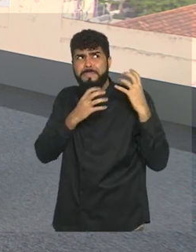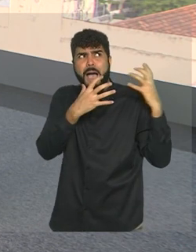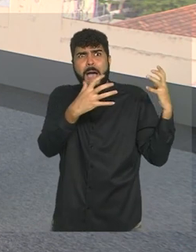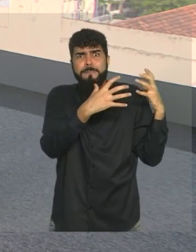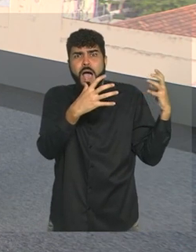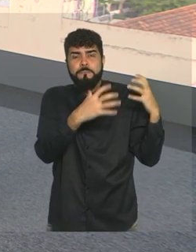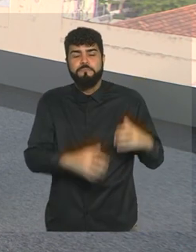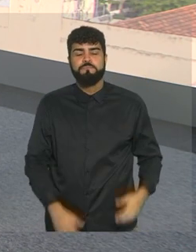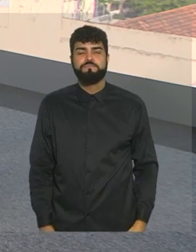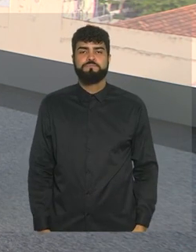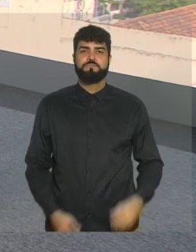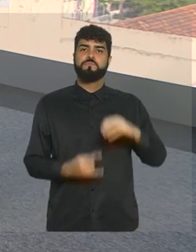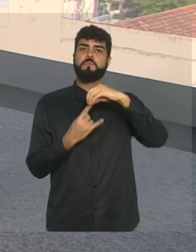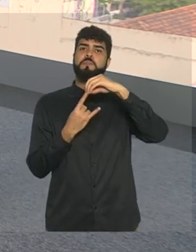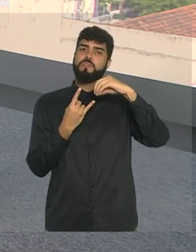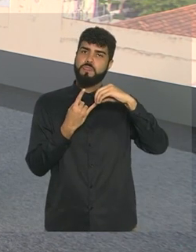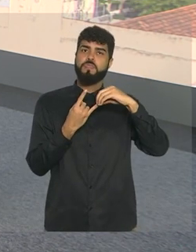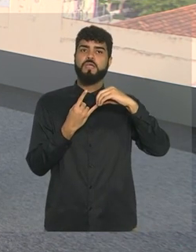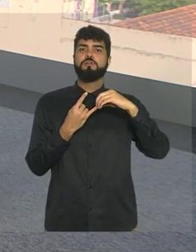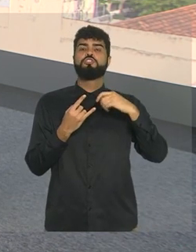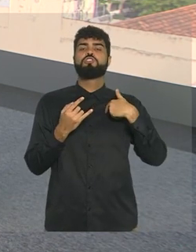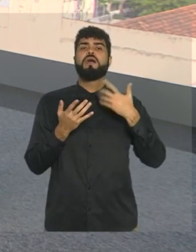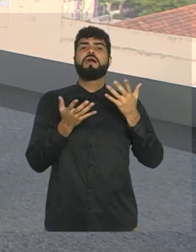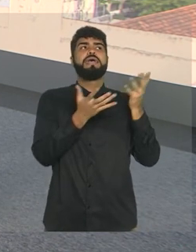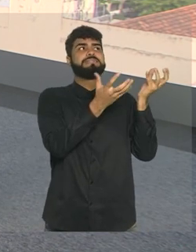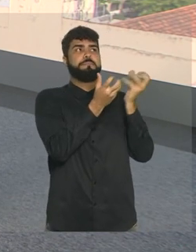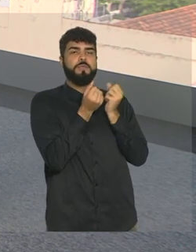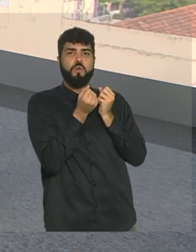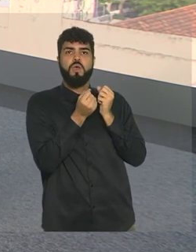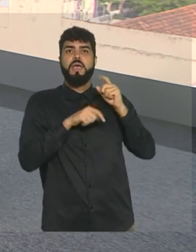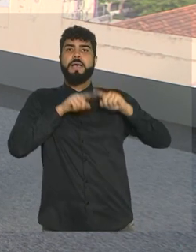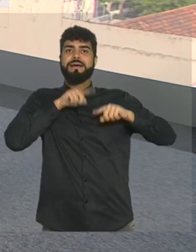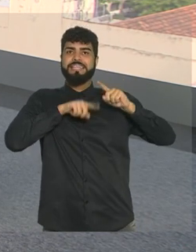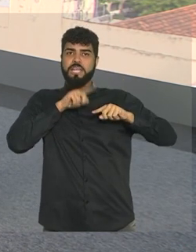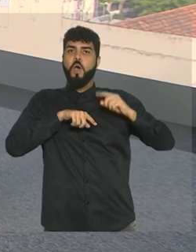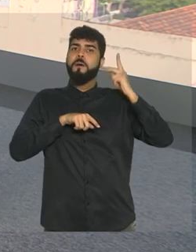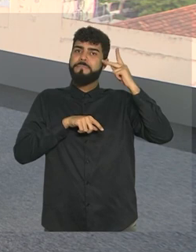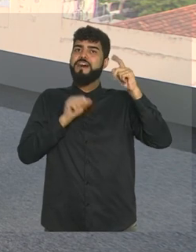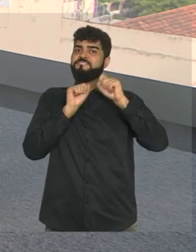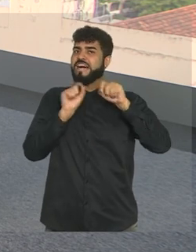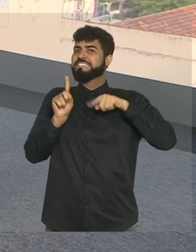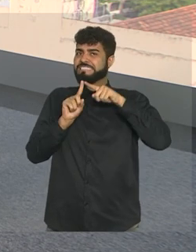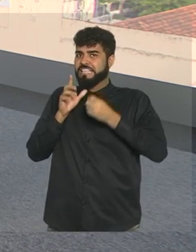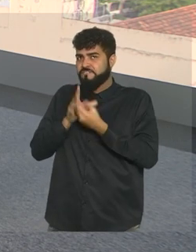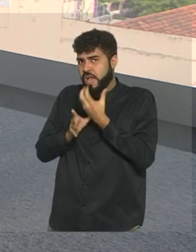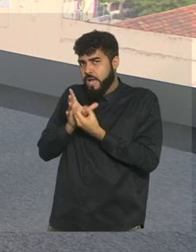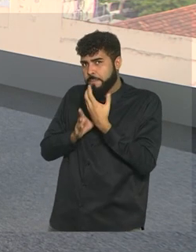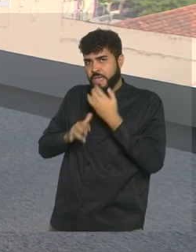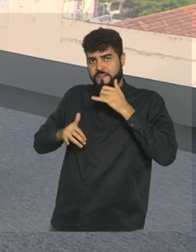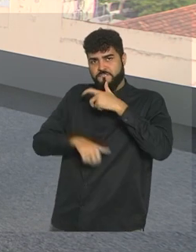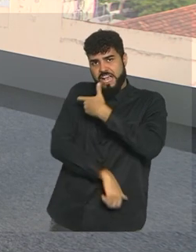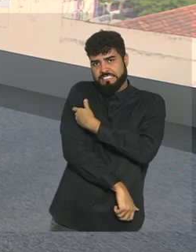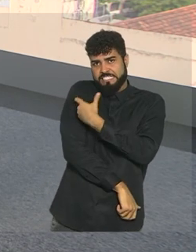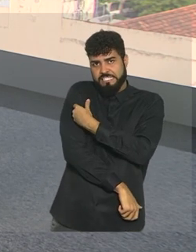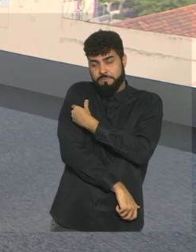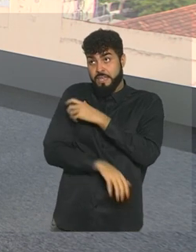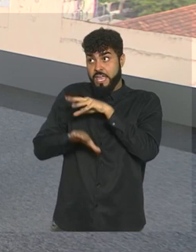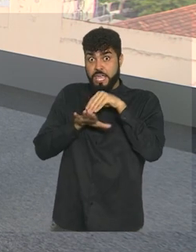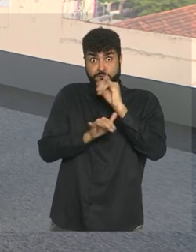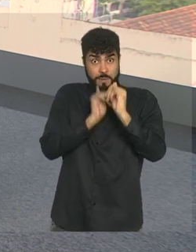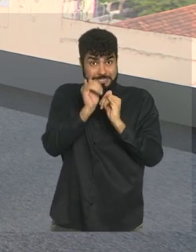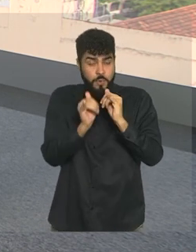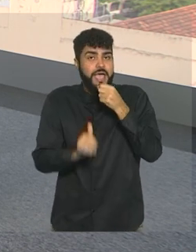A Fundação Oswaldo Cruz recebeu mais insumos para a fabricação de vacinas. Quem tem mais detalhes para a gente é o repórter Paulo